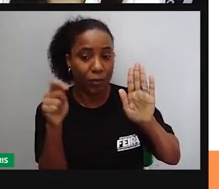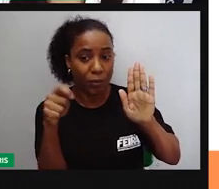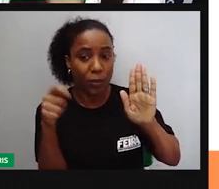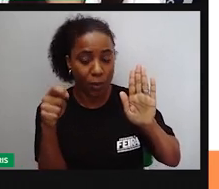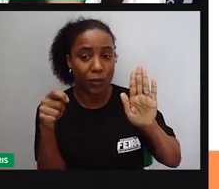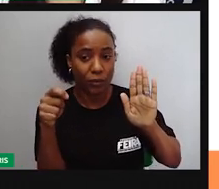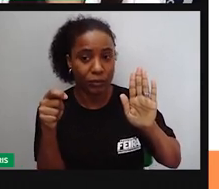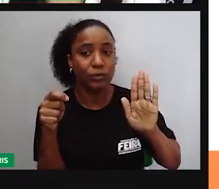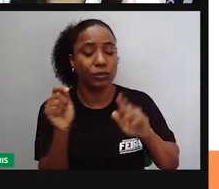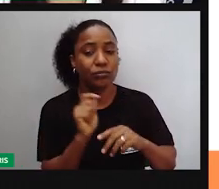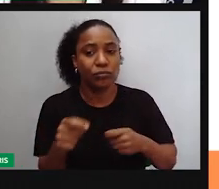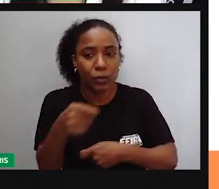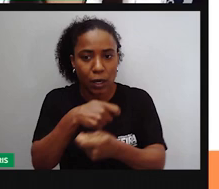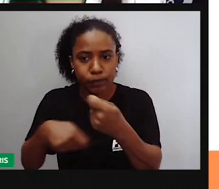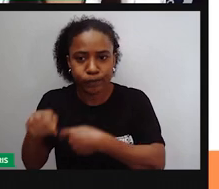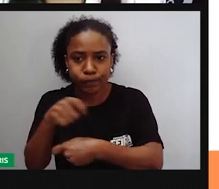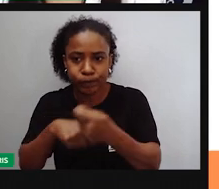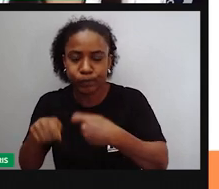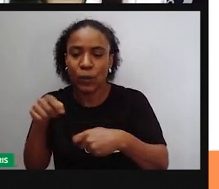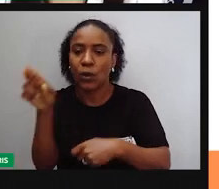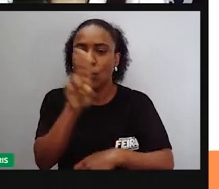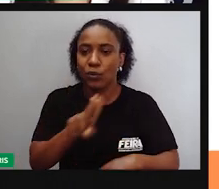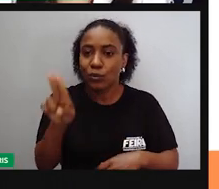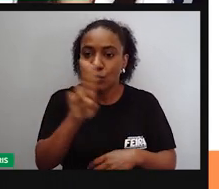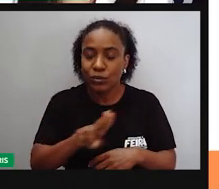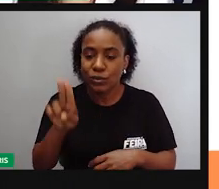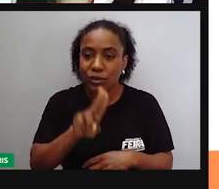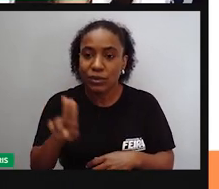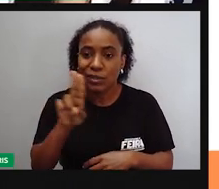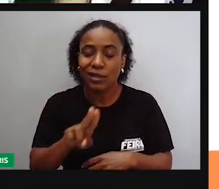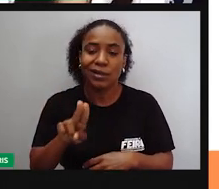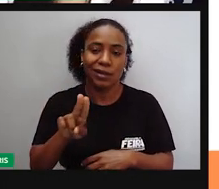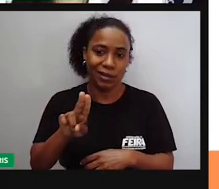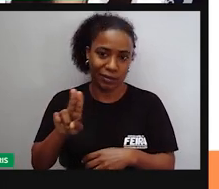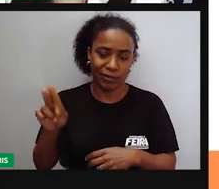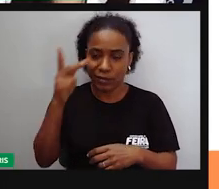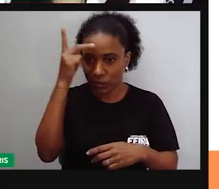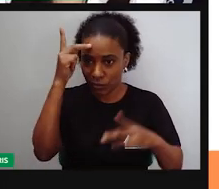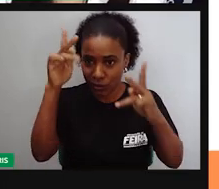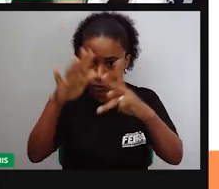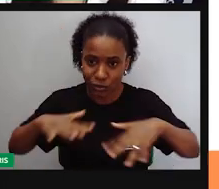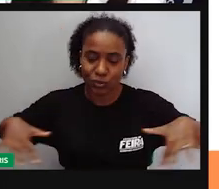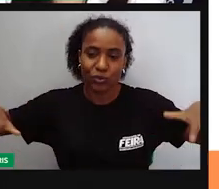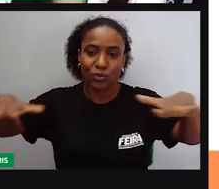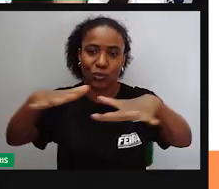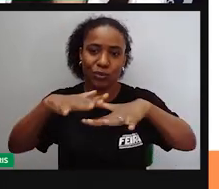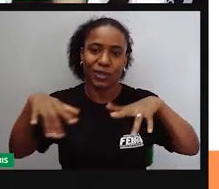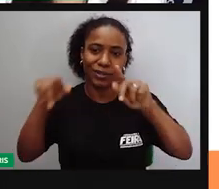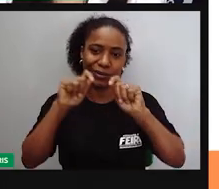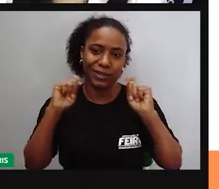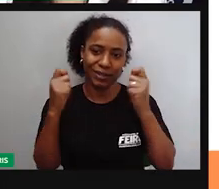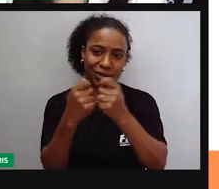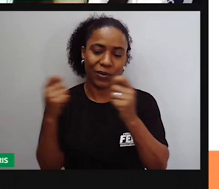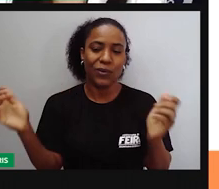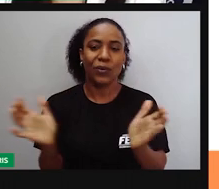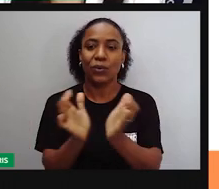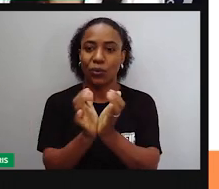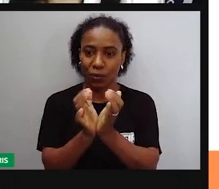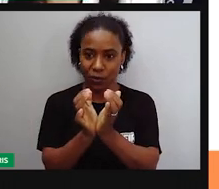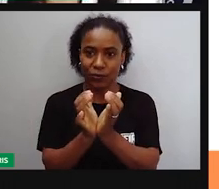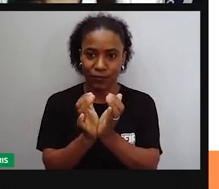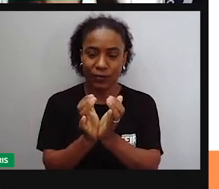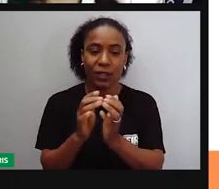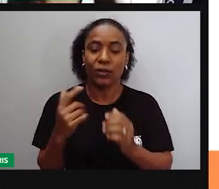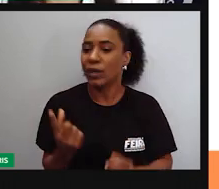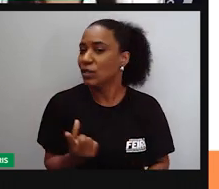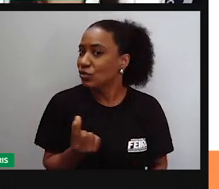que aquilo seja usado, né? Para todas as pessoas que compõem aquele grupo. Porque a intenção não é